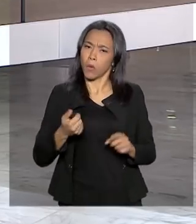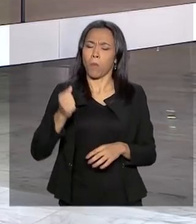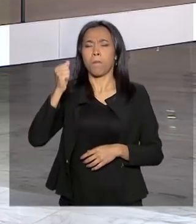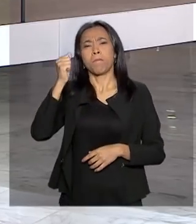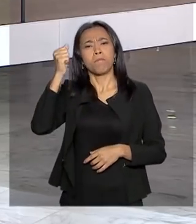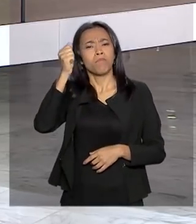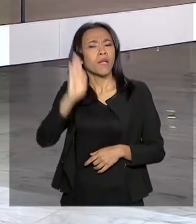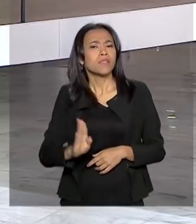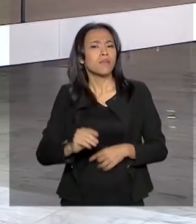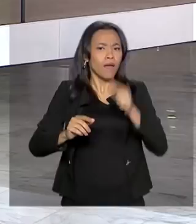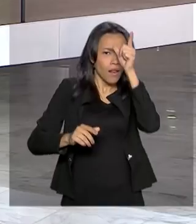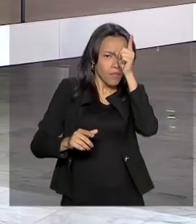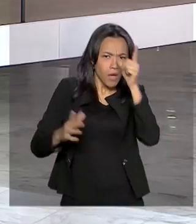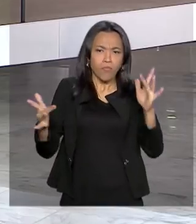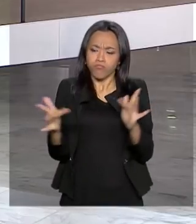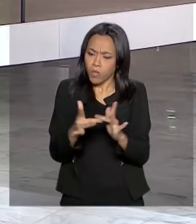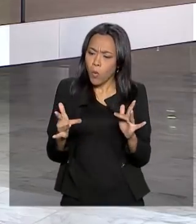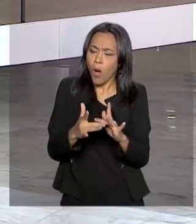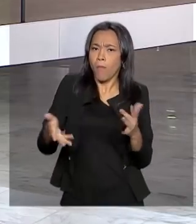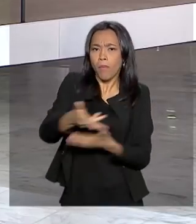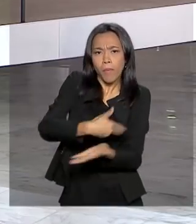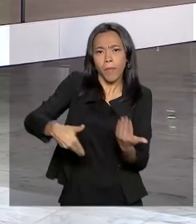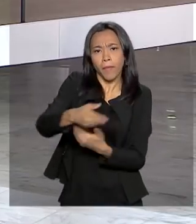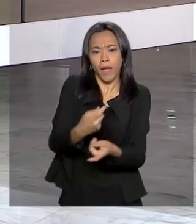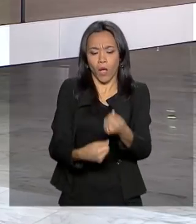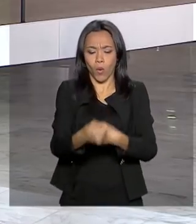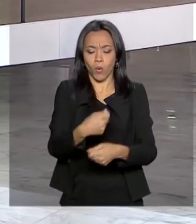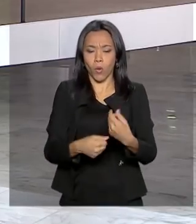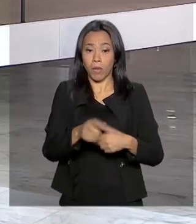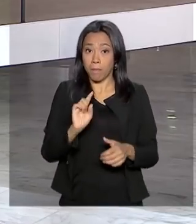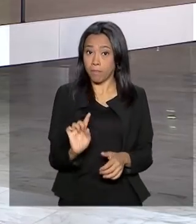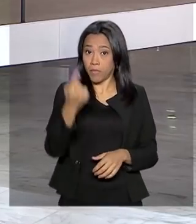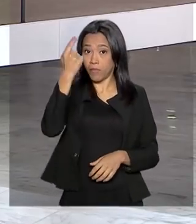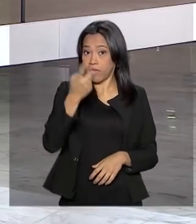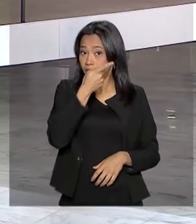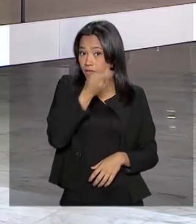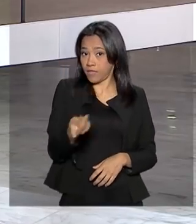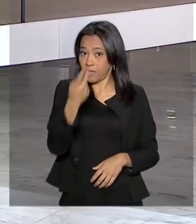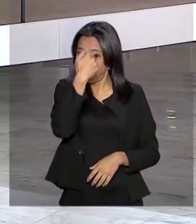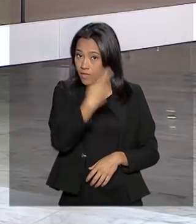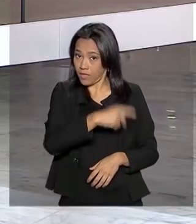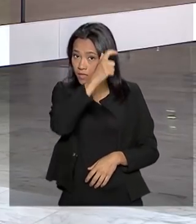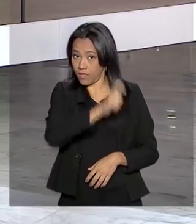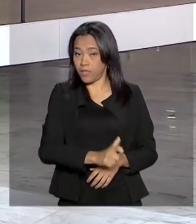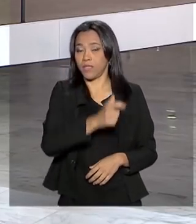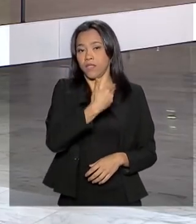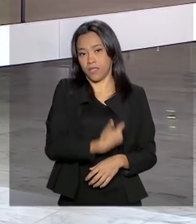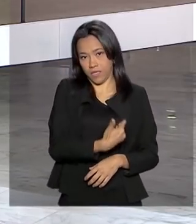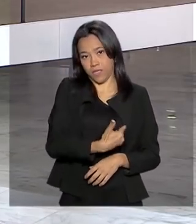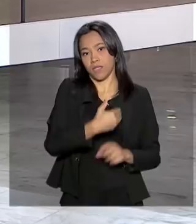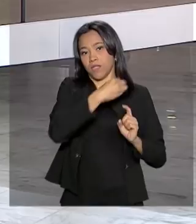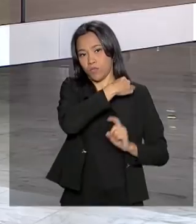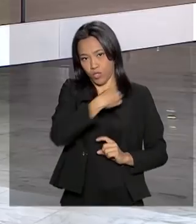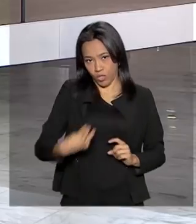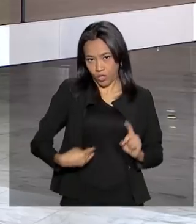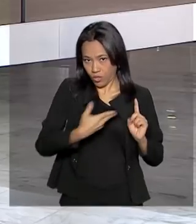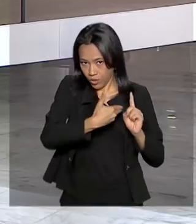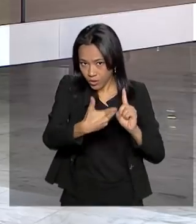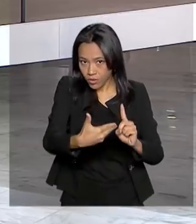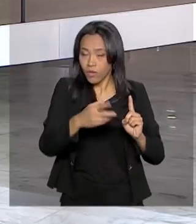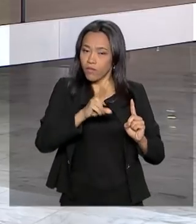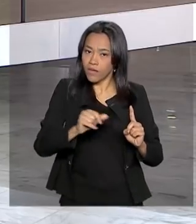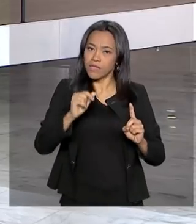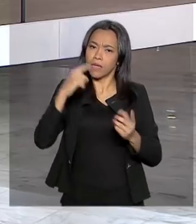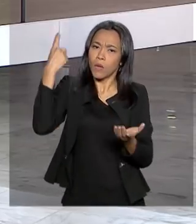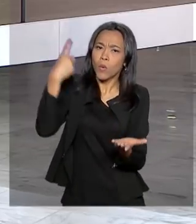cooperação econômica. E nessa primeira visita ao Brasil, Maas deve estreitar essa parceria comercial e também